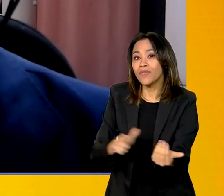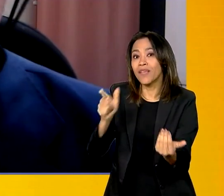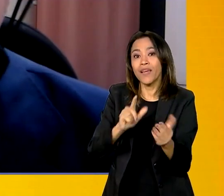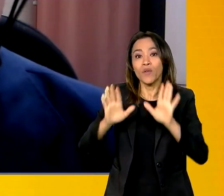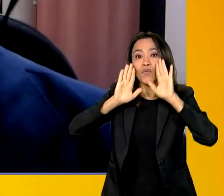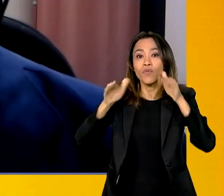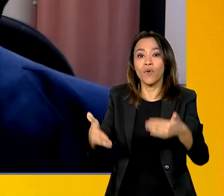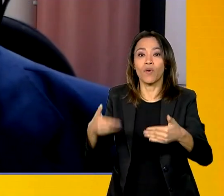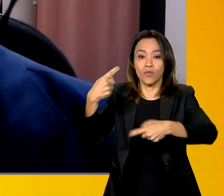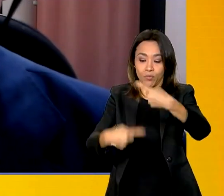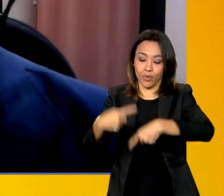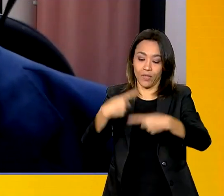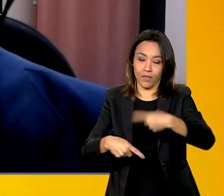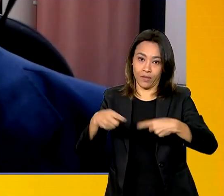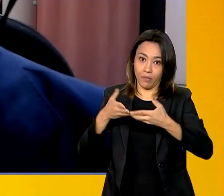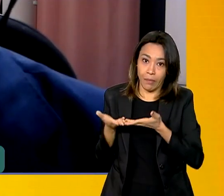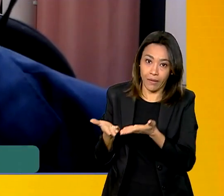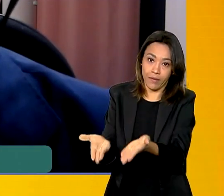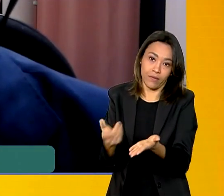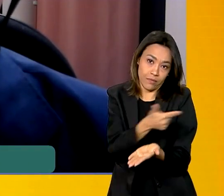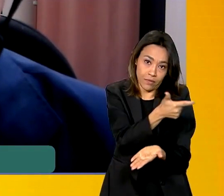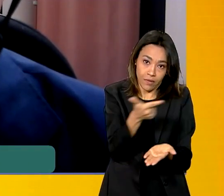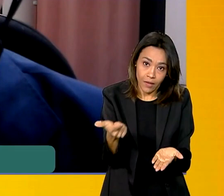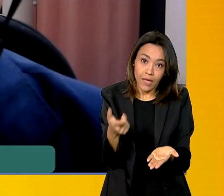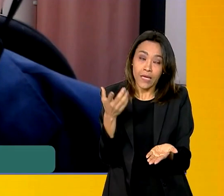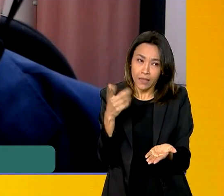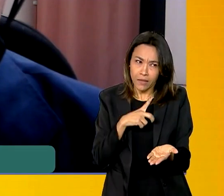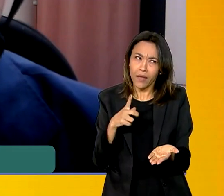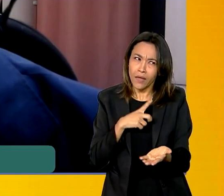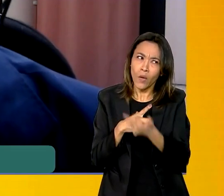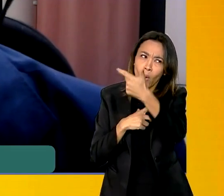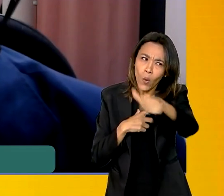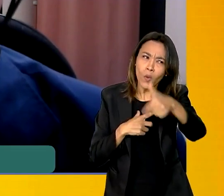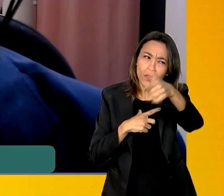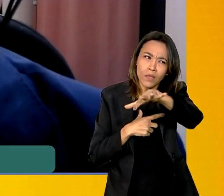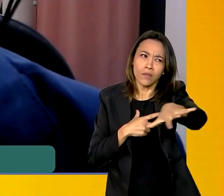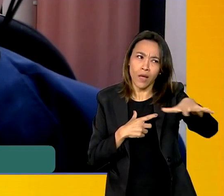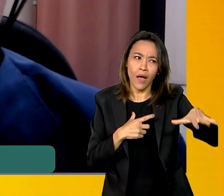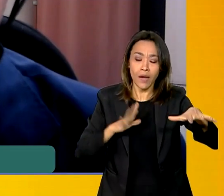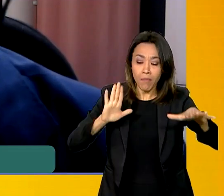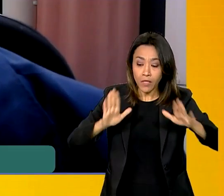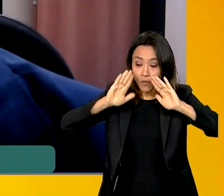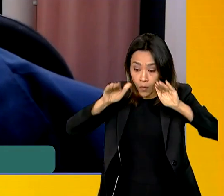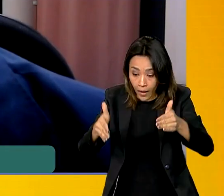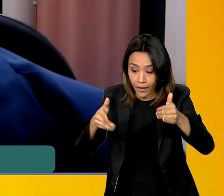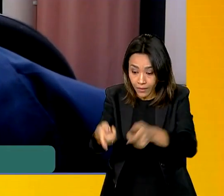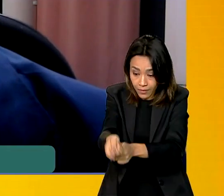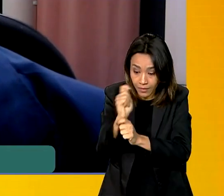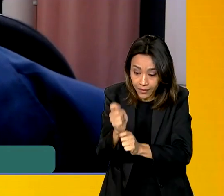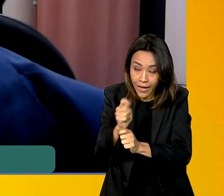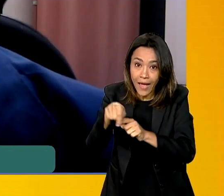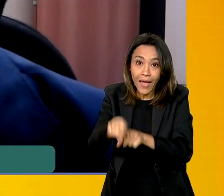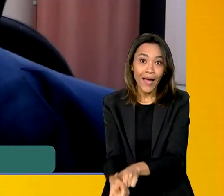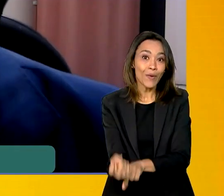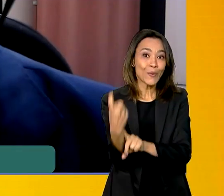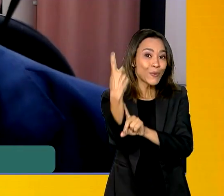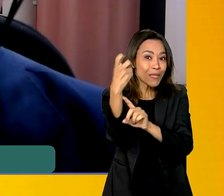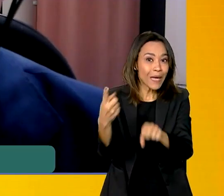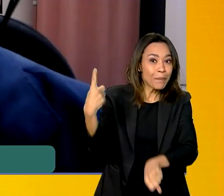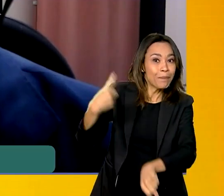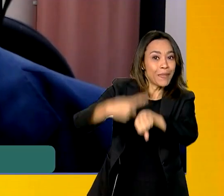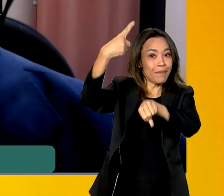juventude. E outros setores até já existem algumas iniciativas, mas no caso da pesca artesanal, essa iniciativa é inédita, né?